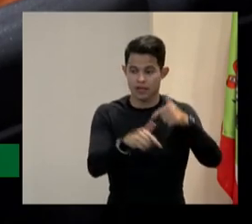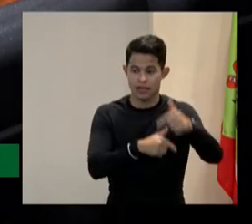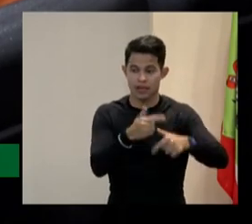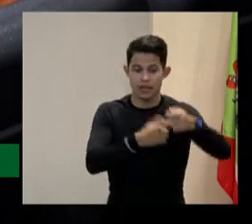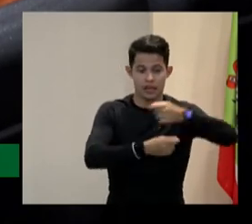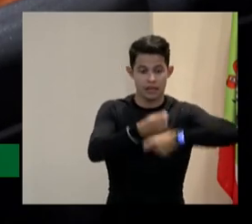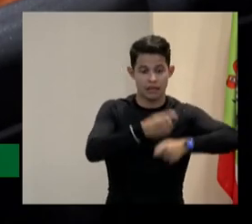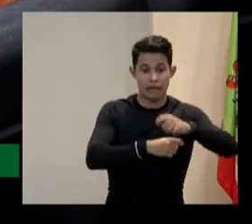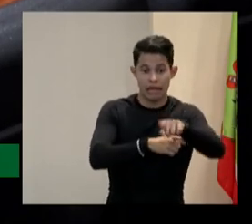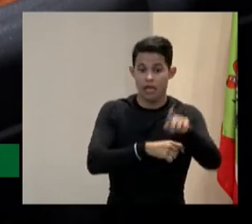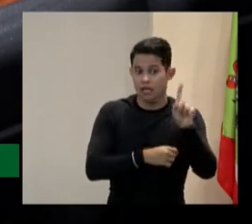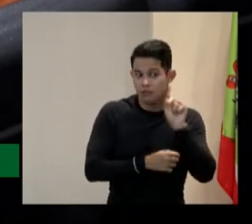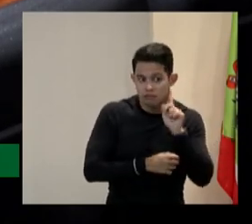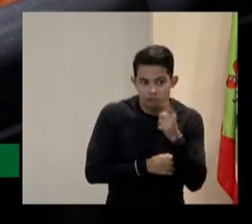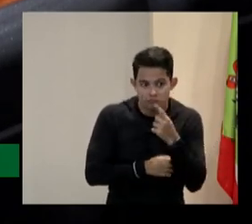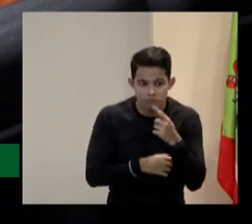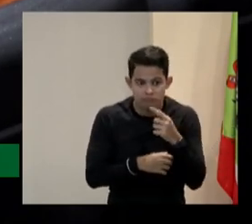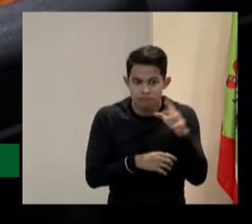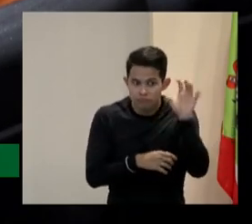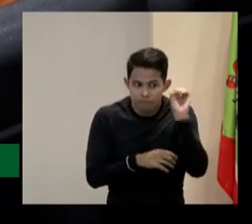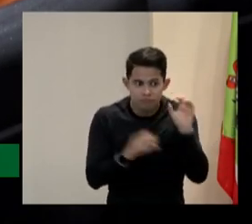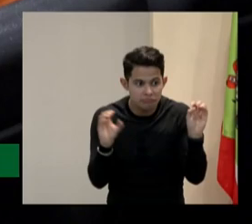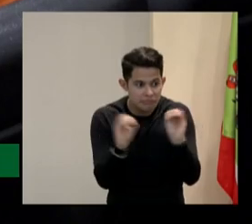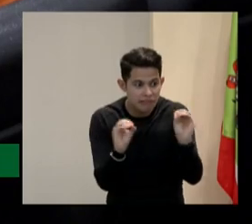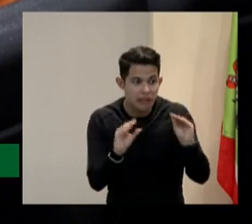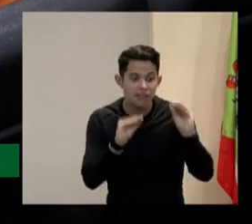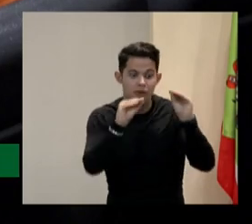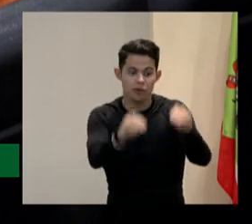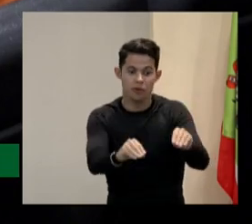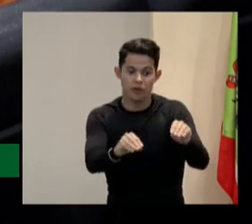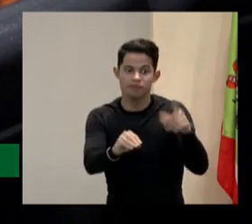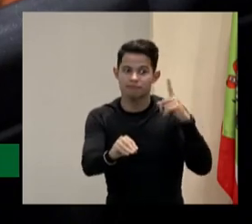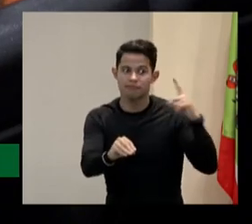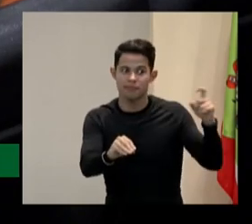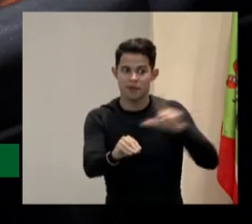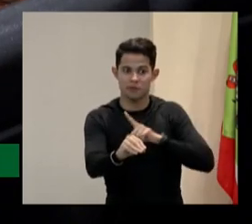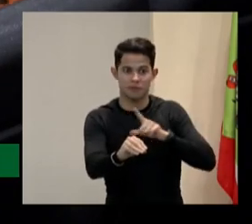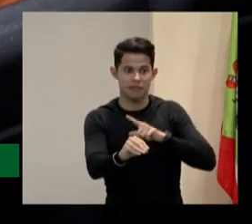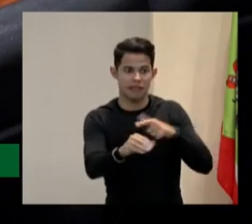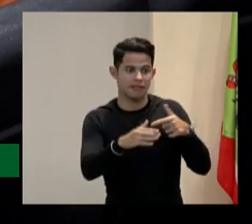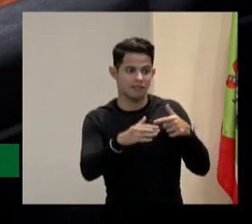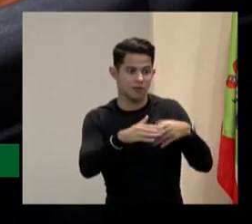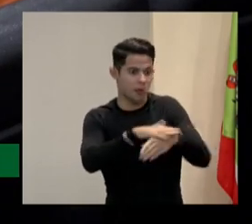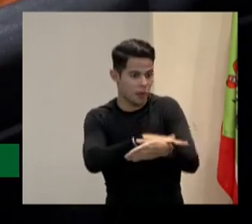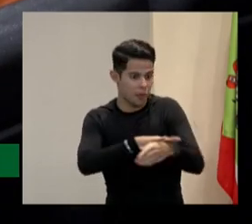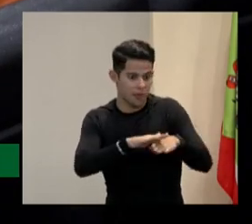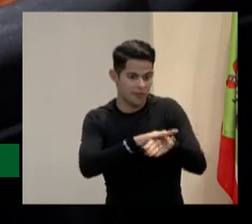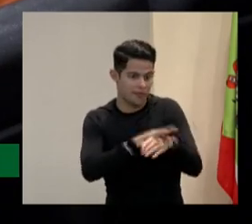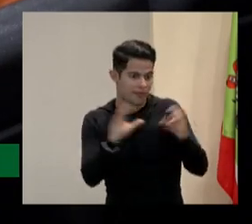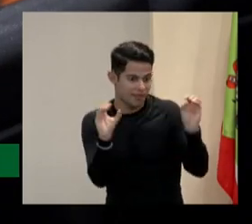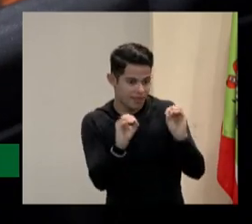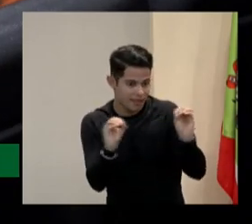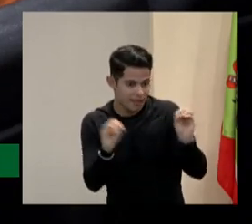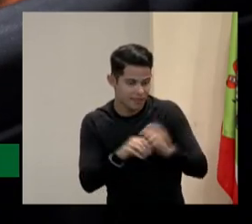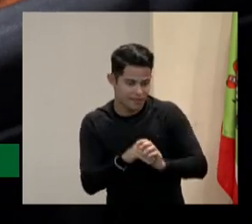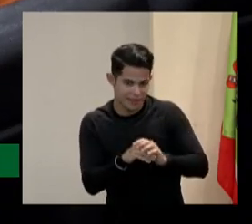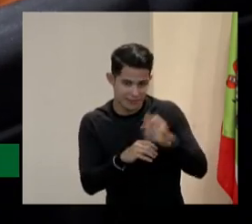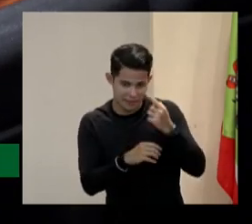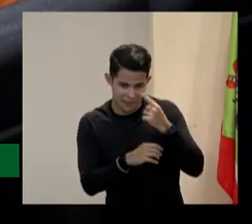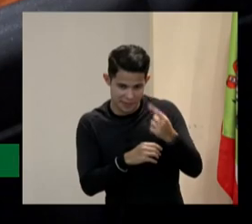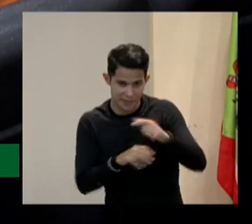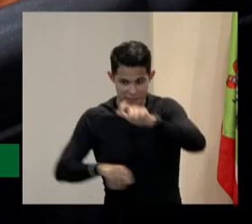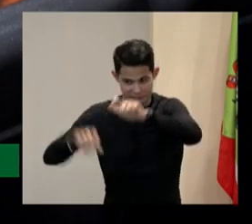ele não escuta ele pode ficar lá que tem muito barulho aí lá ele não se incomoda com o barulho o raciocínio é meio